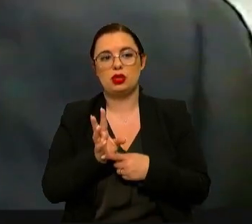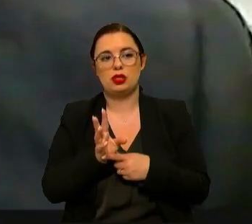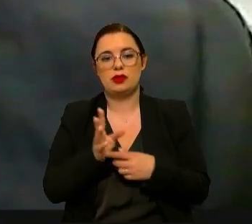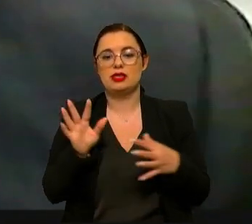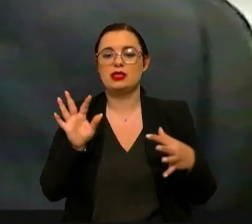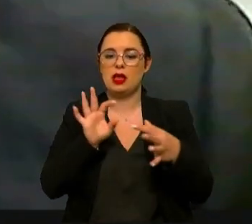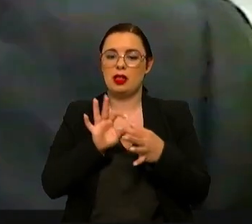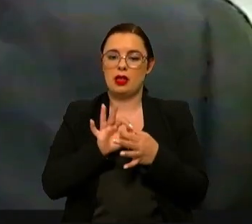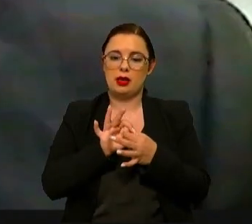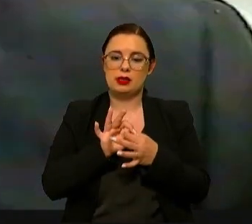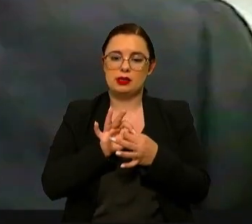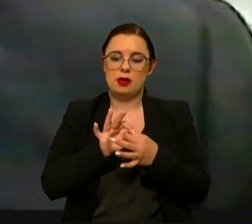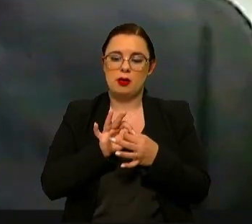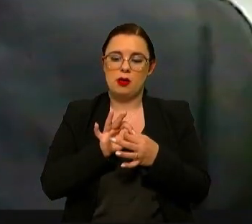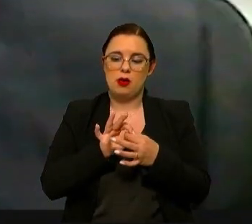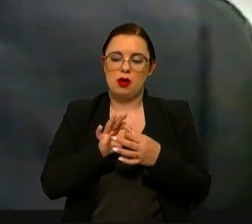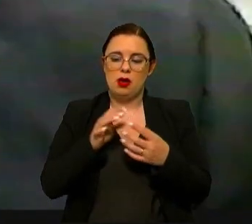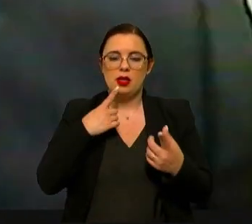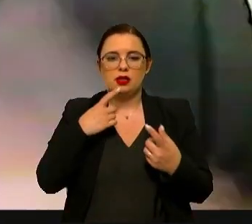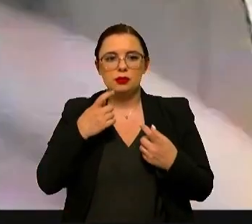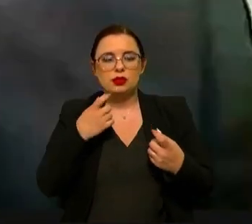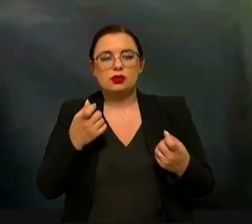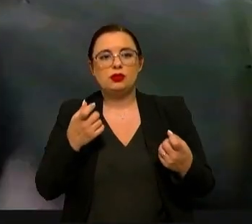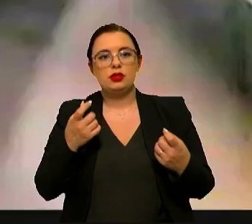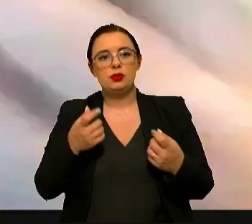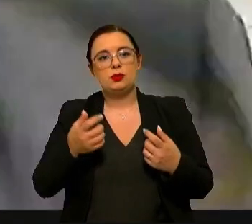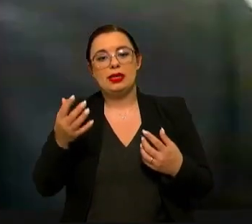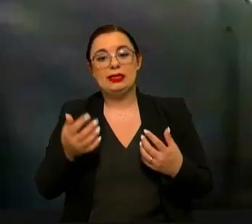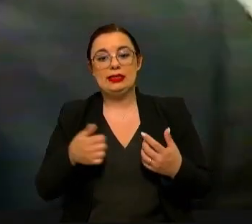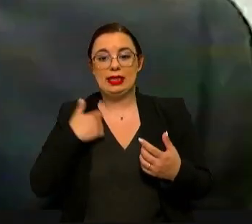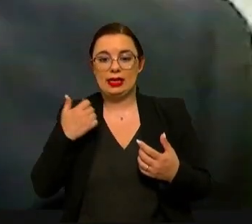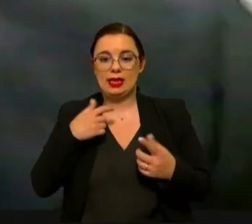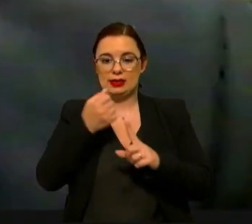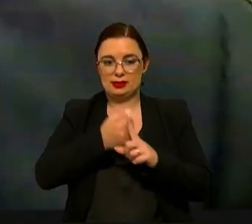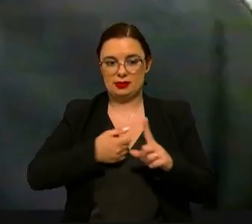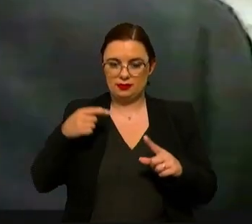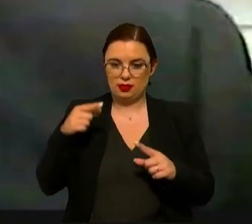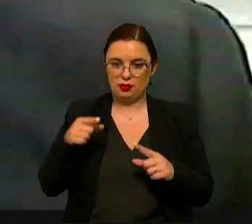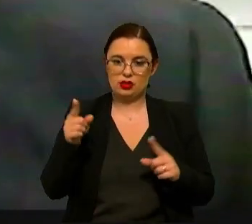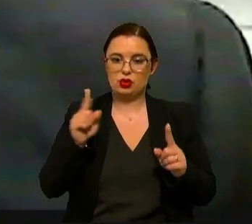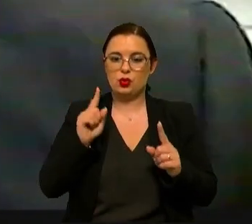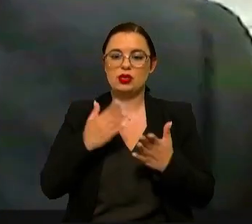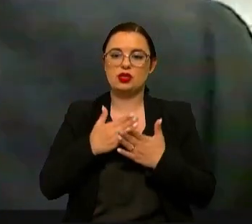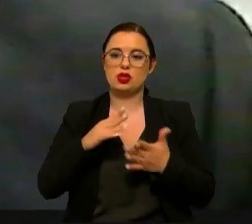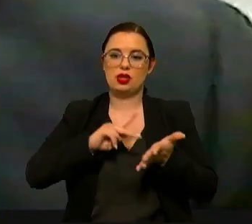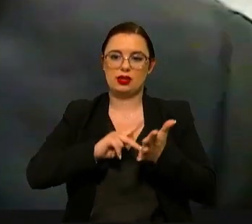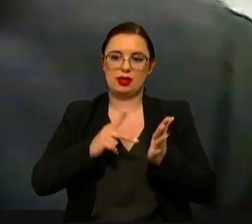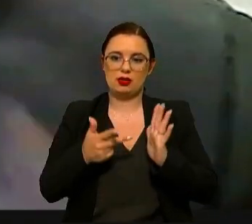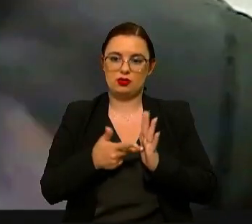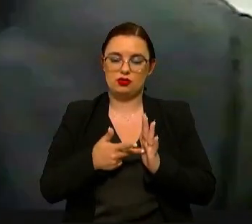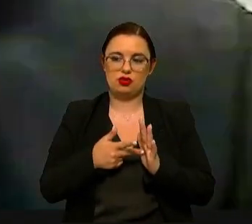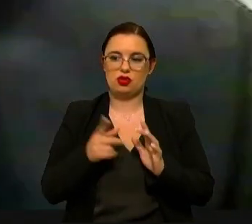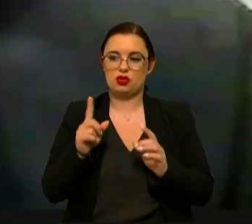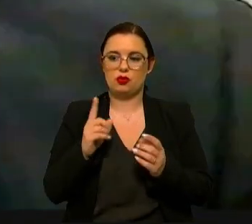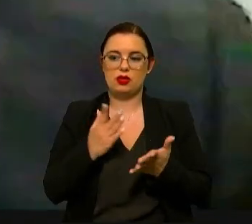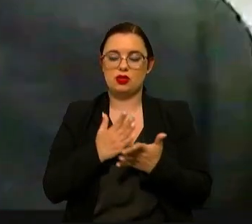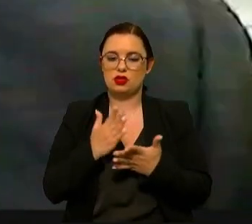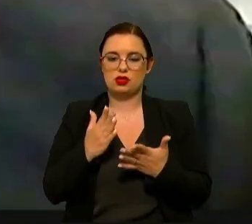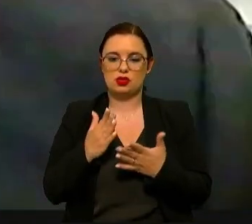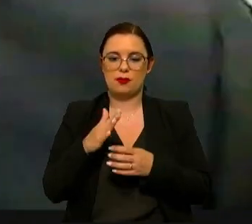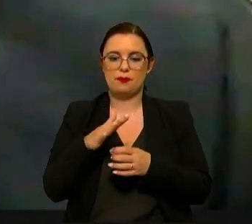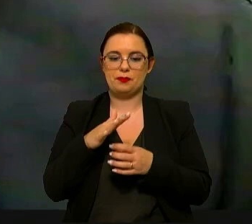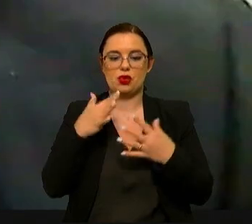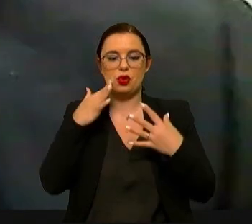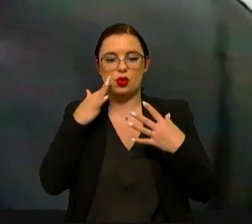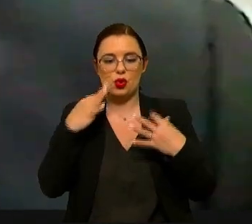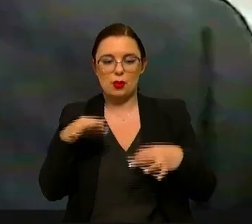ligação das questões para ganharmos este desafio não só na tecnologia não só na componente vamos chamar